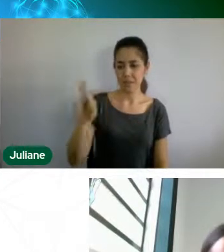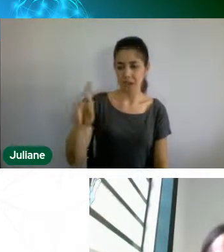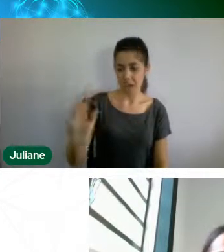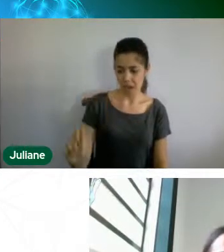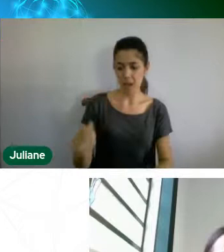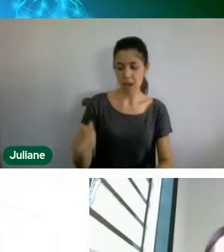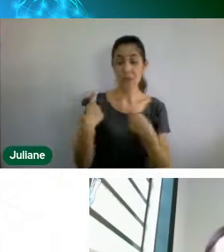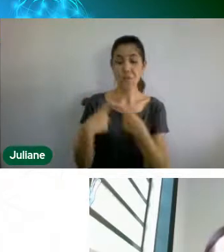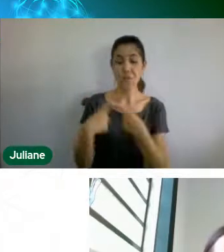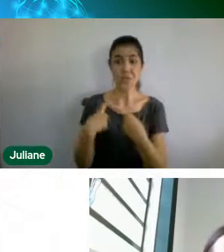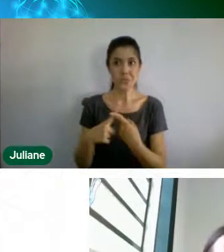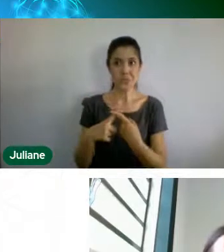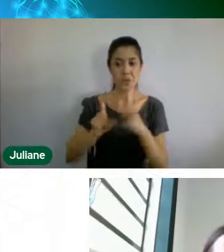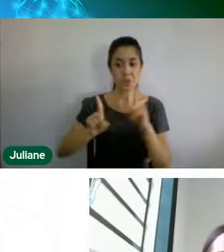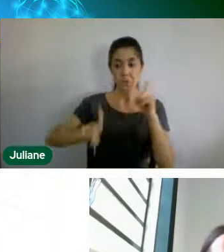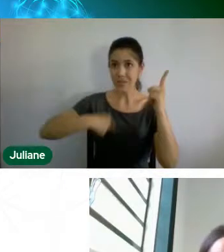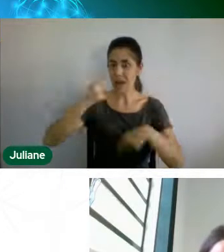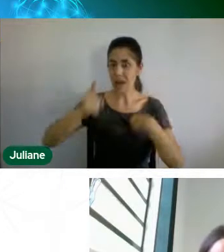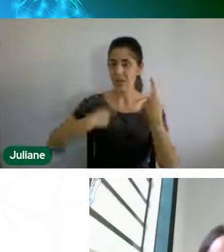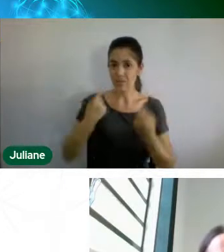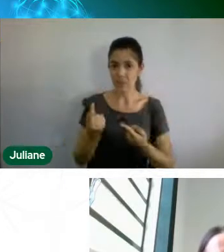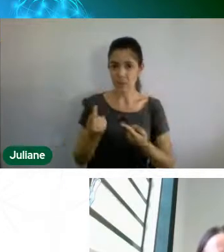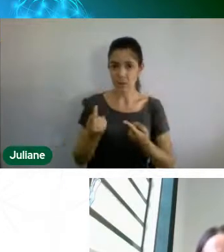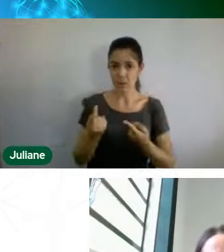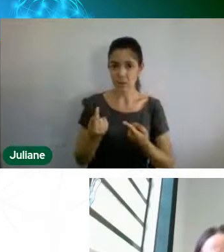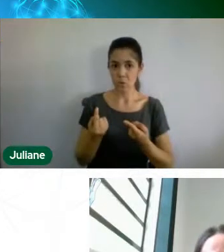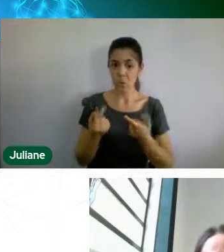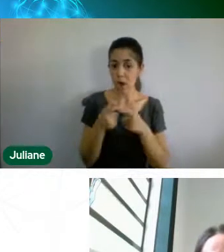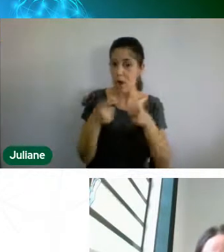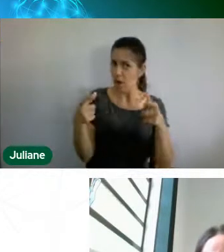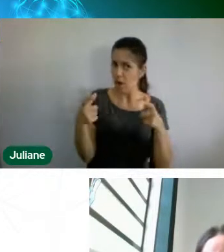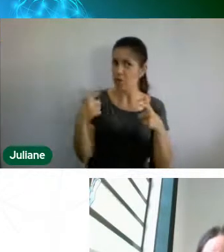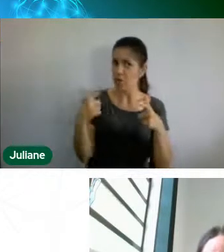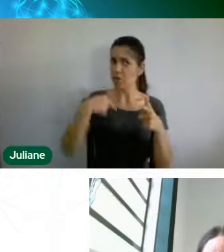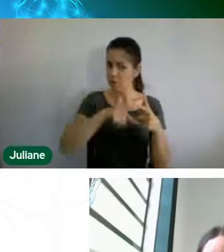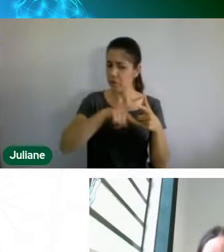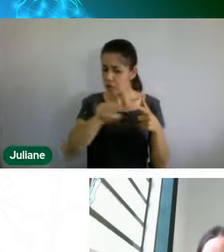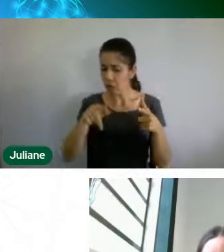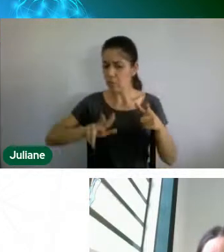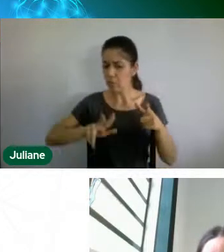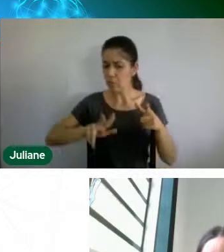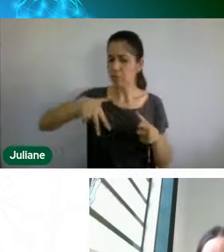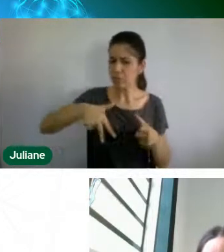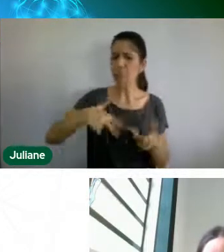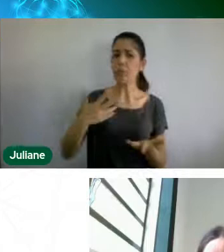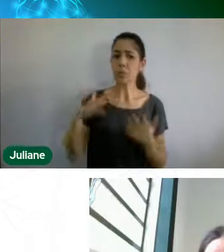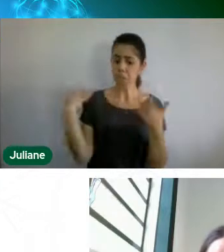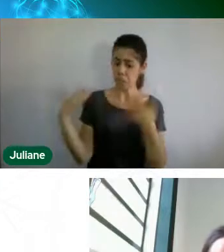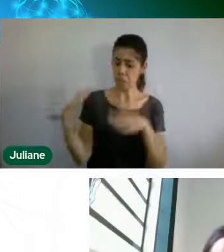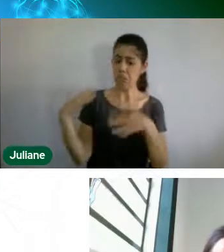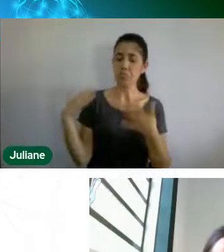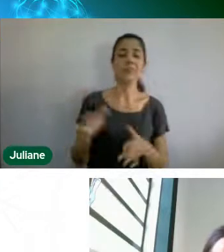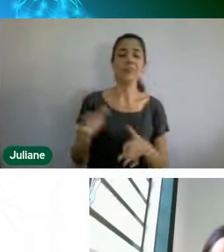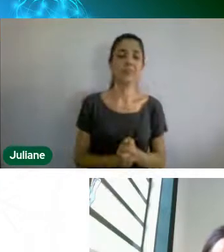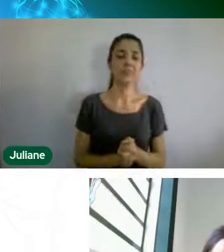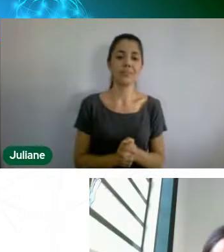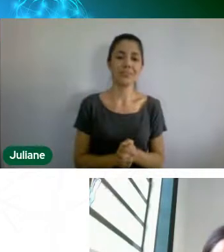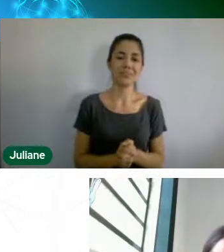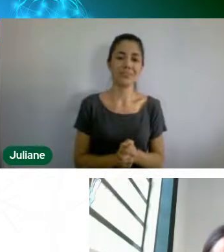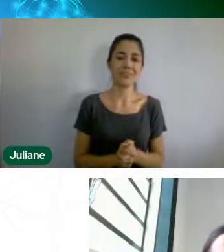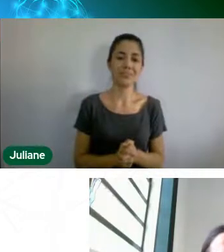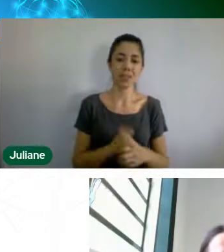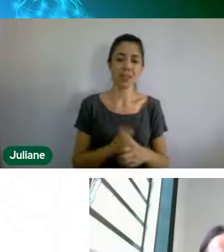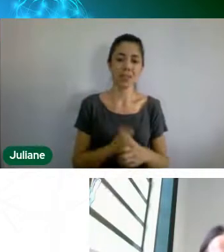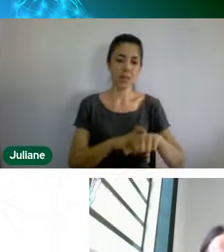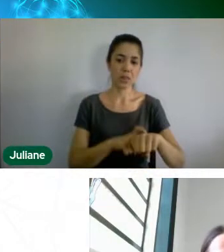esse aí, então, parabéns aí para vocês, tá, passou um pouquinho do nosso tempo, mas